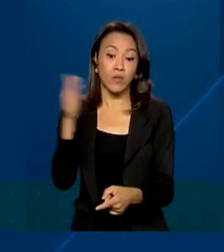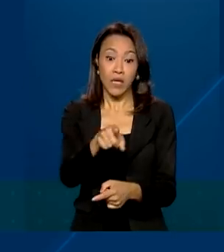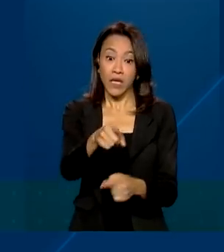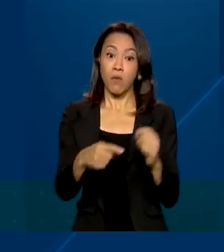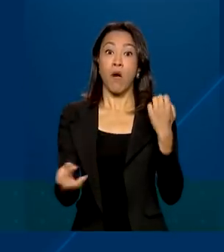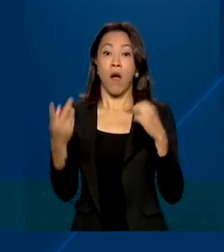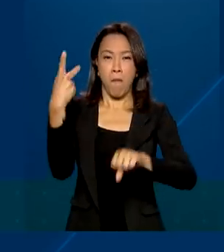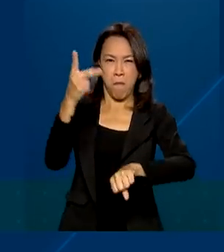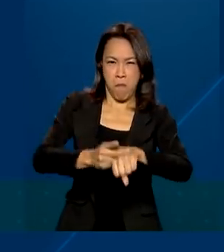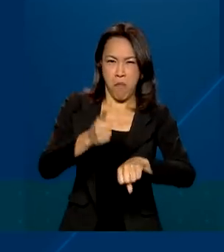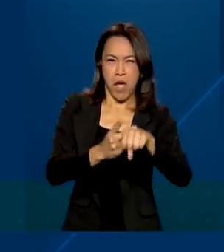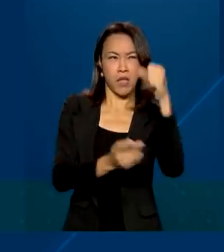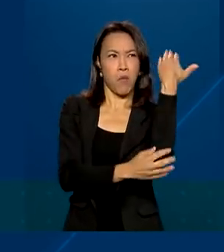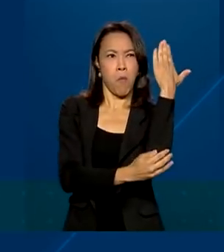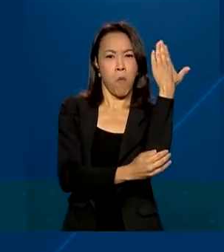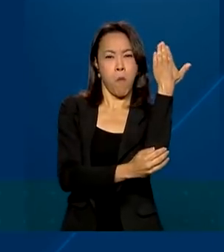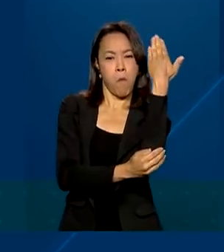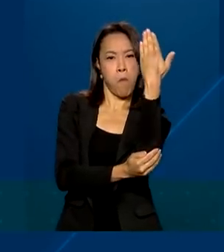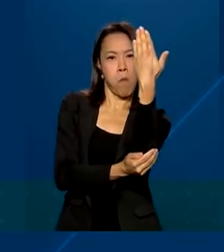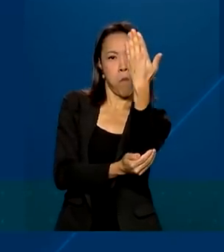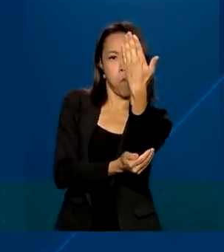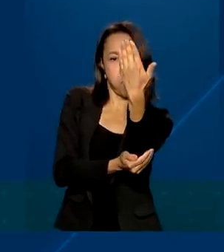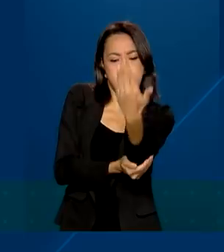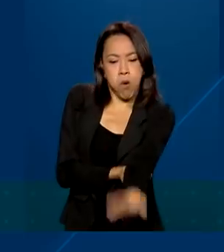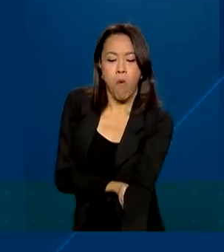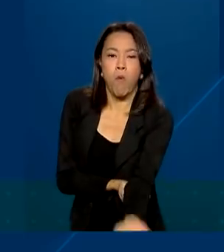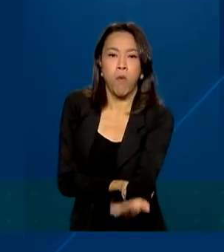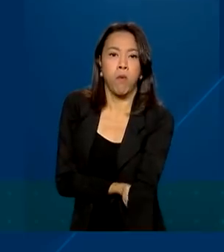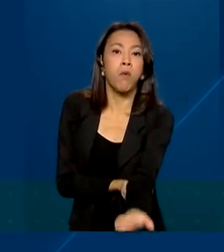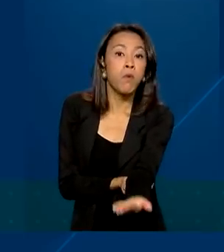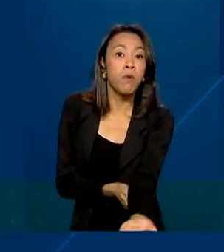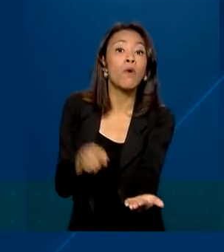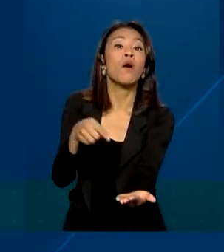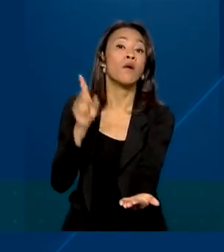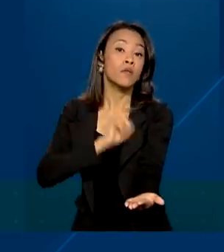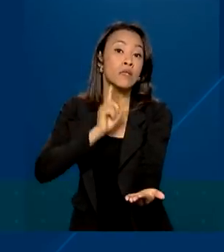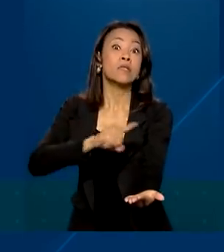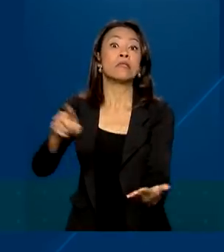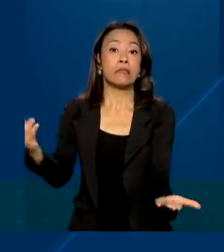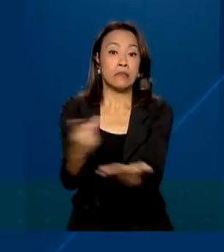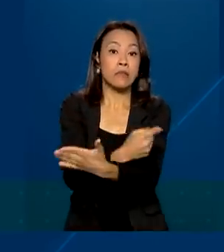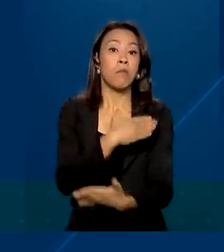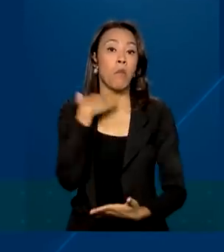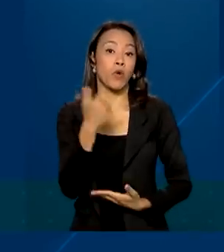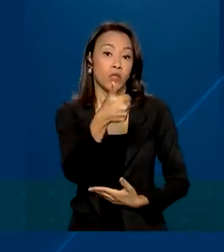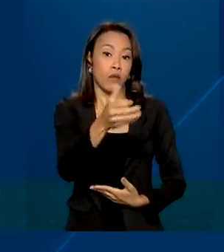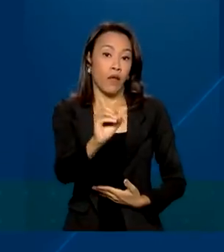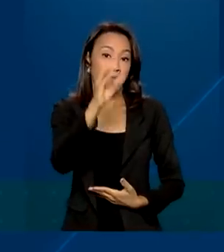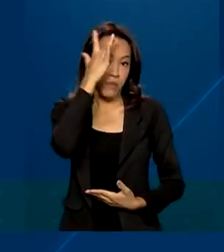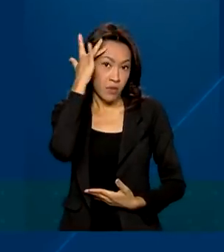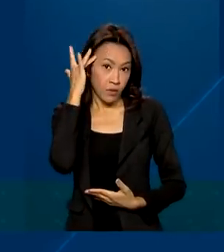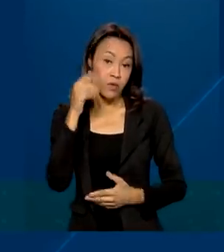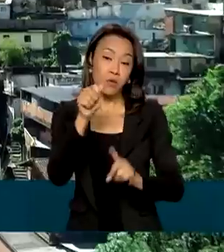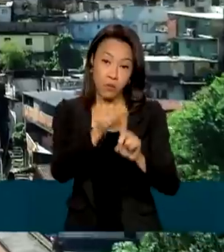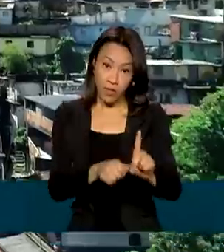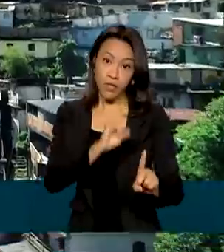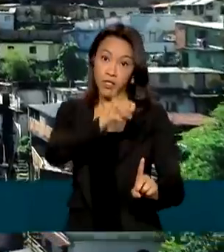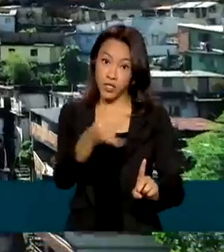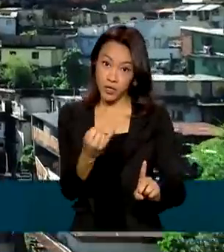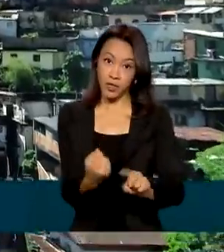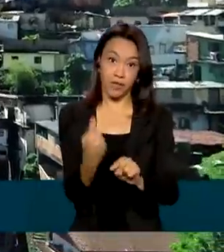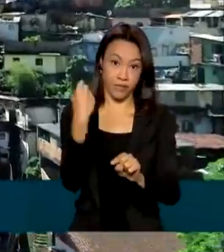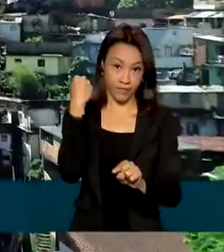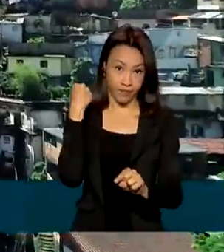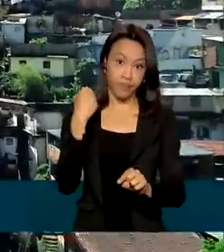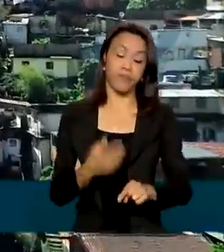uma rocha num cânion do Lago de Furnas, em Capitólio, Minas Gerais, que provocou a morte de 10 pessoas em janeiro deste ano. Serão